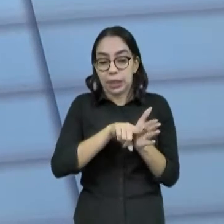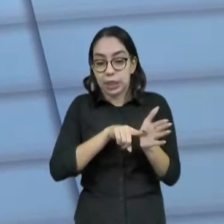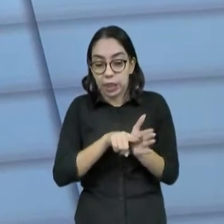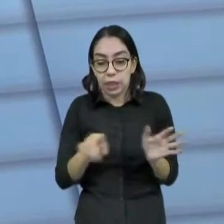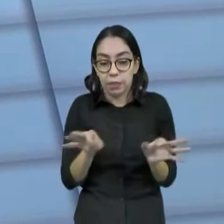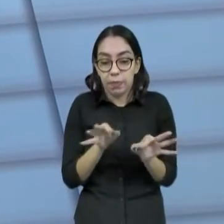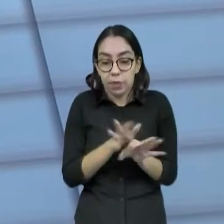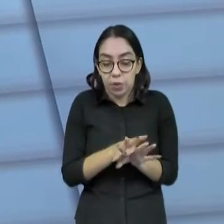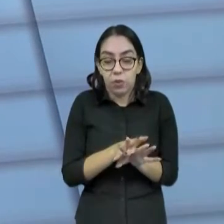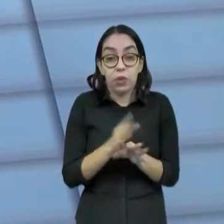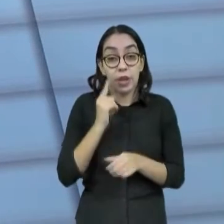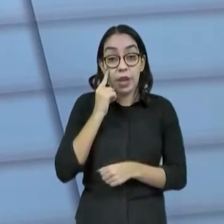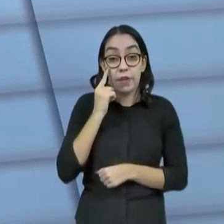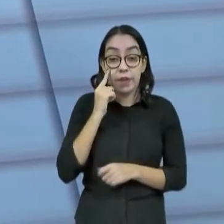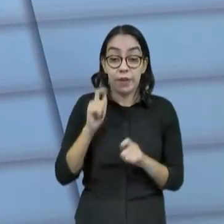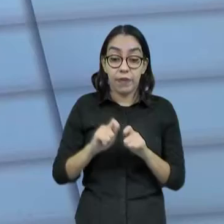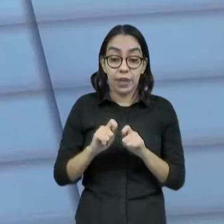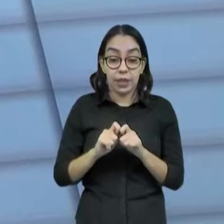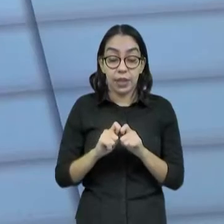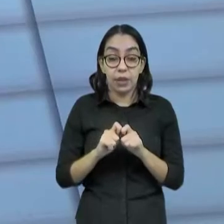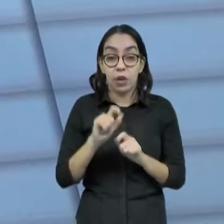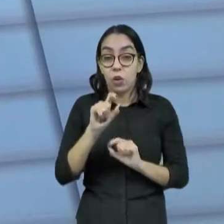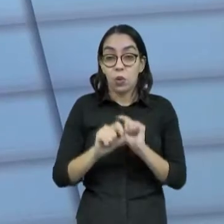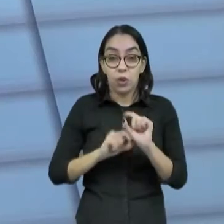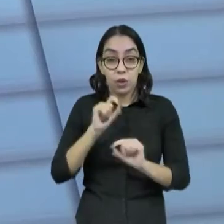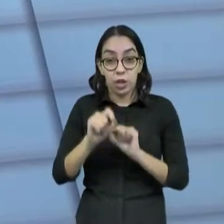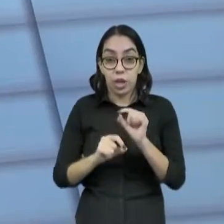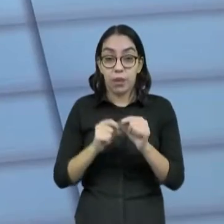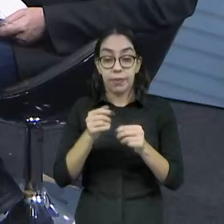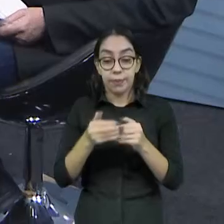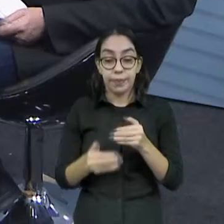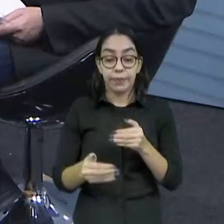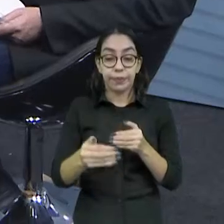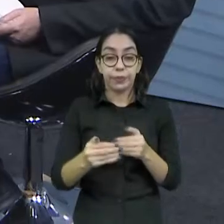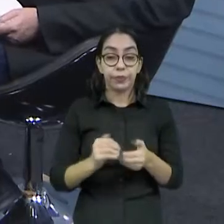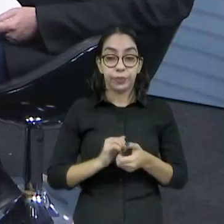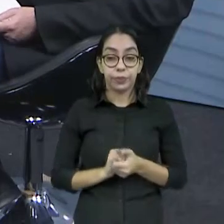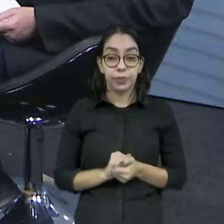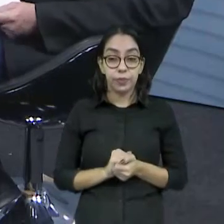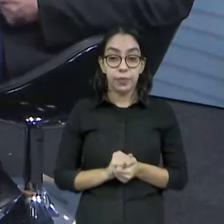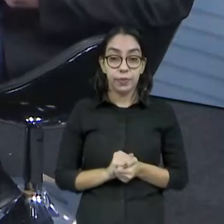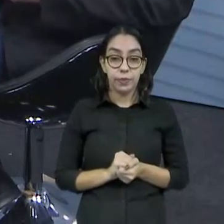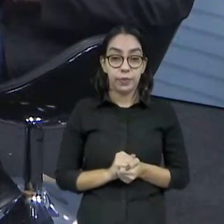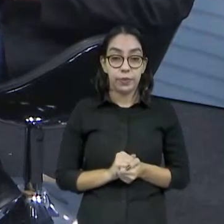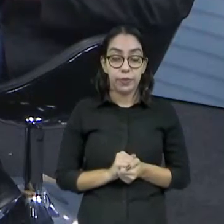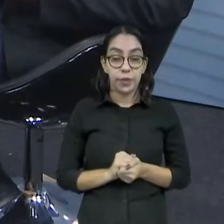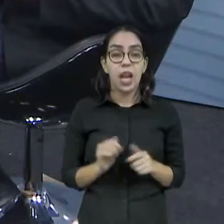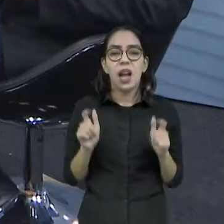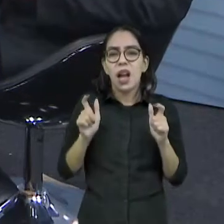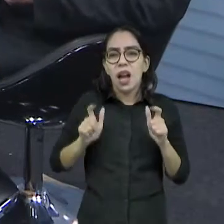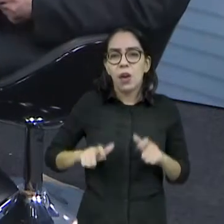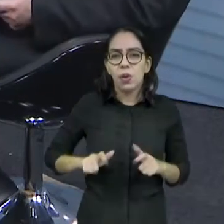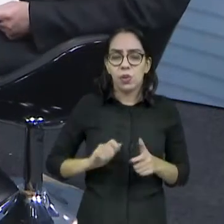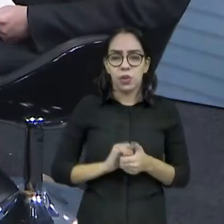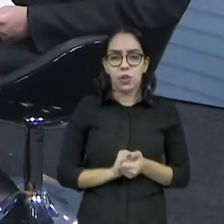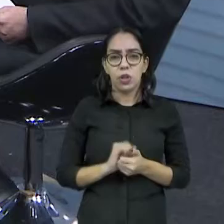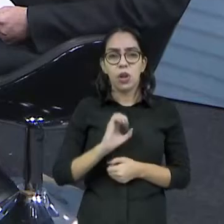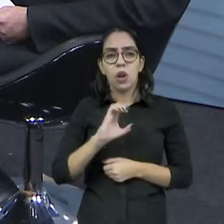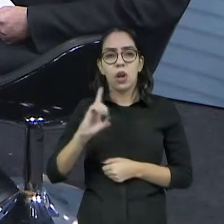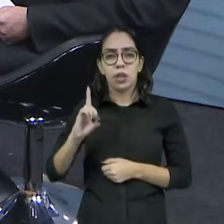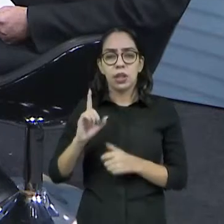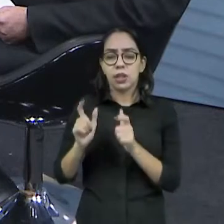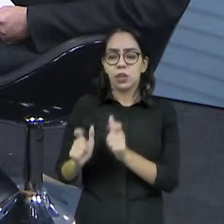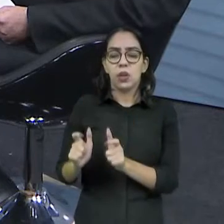pode ser feito. Mas é agora, nas próximas semanas, a gente já inicia, de fato. As reuniões foram lá na... onde é que fica a coordenação desse...